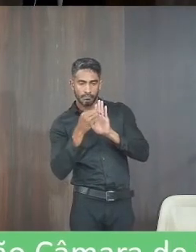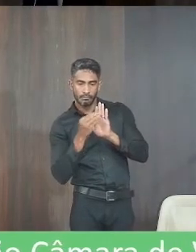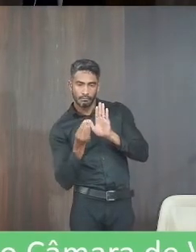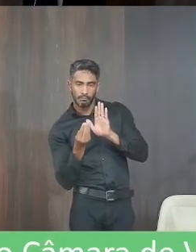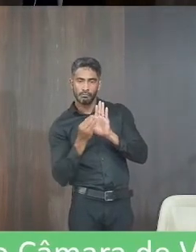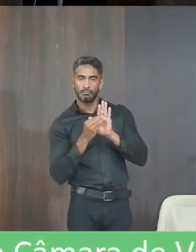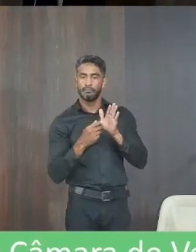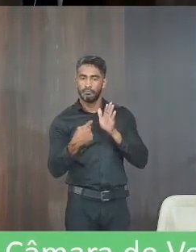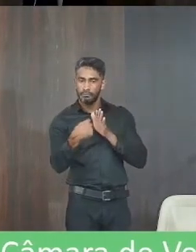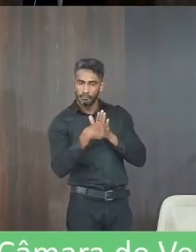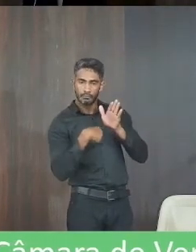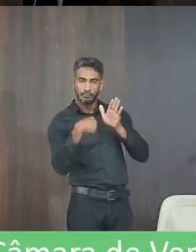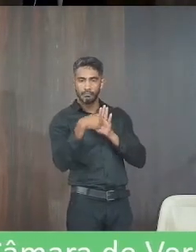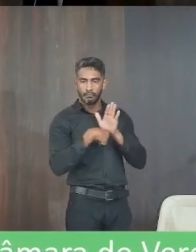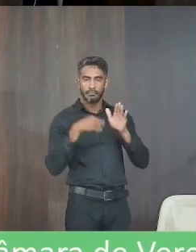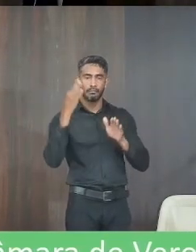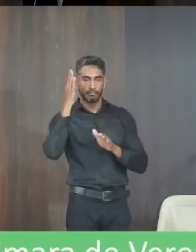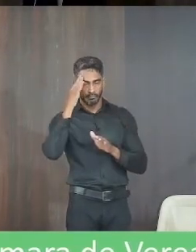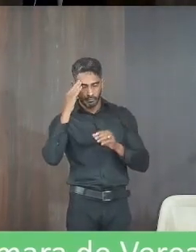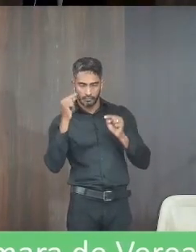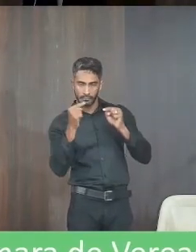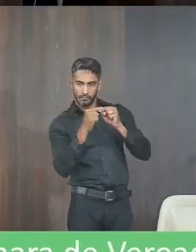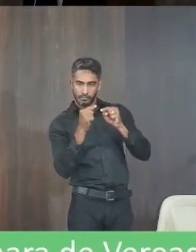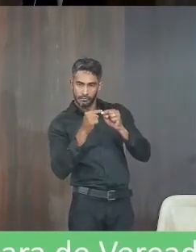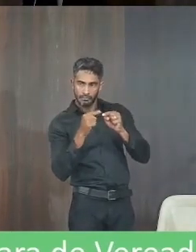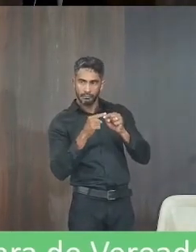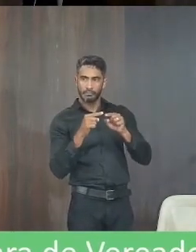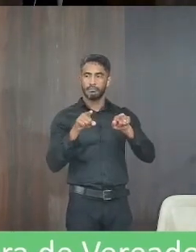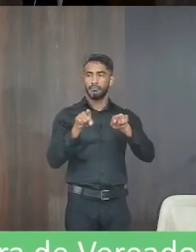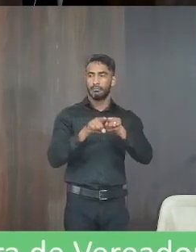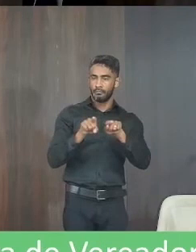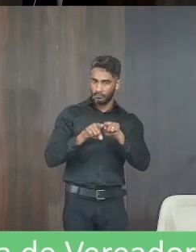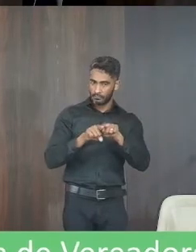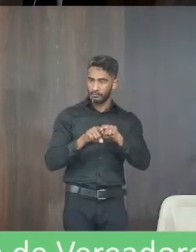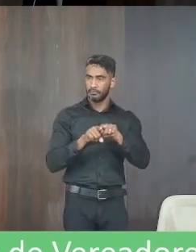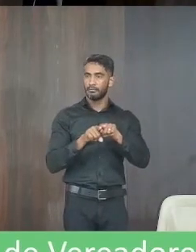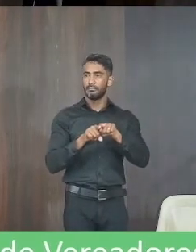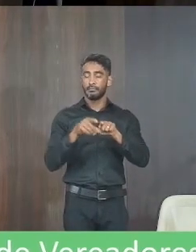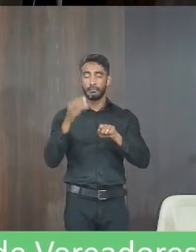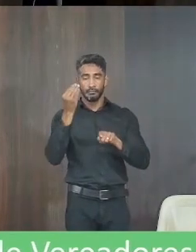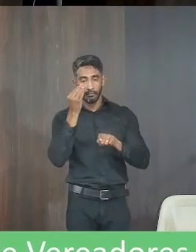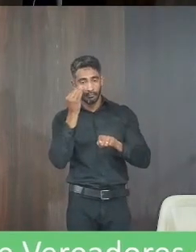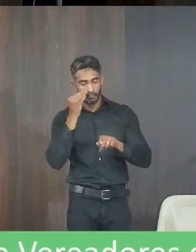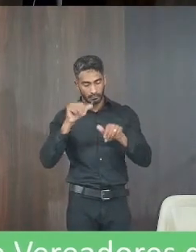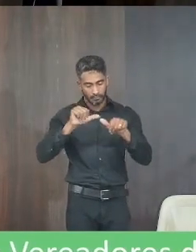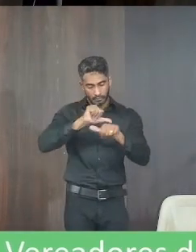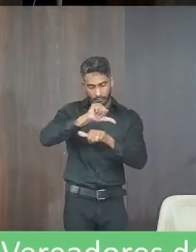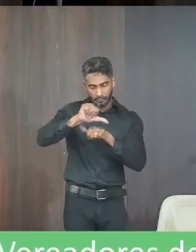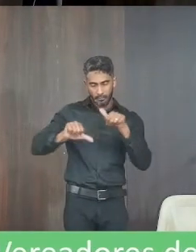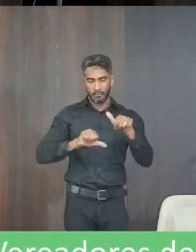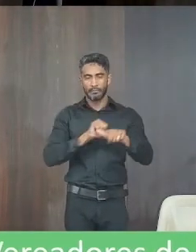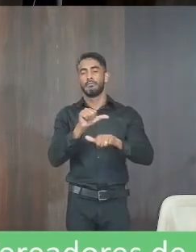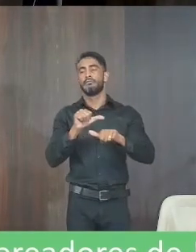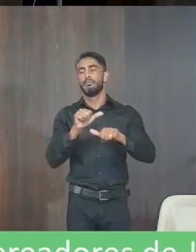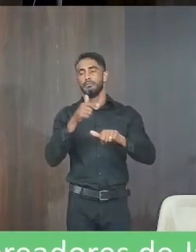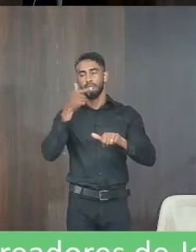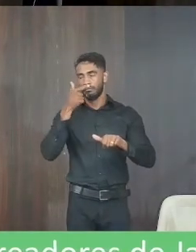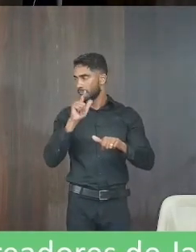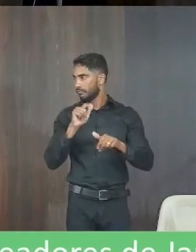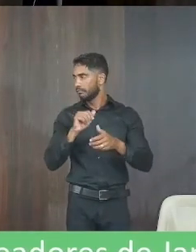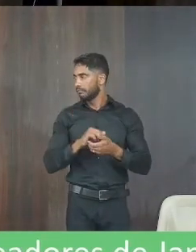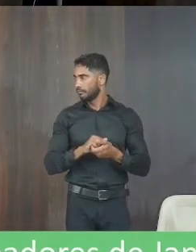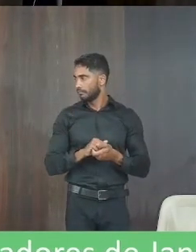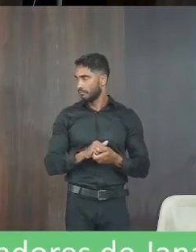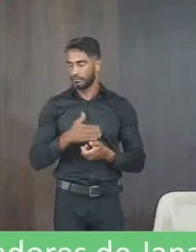que elas nos questionaram para saber que está de acordo e na medida do possível tentar fazer as alterações possíveis para adequá-las às